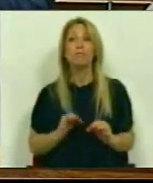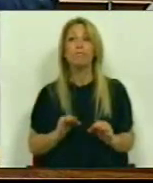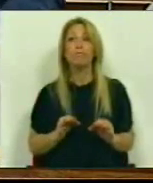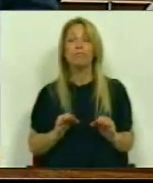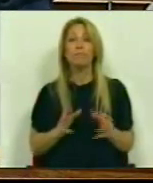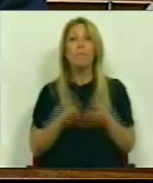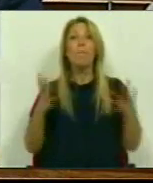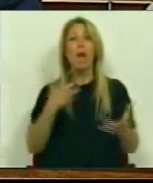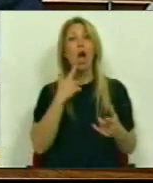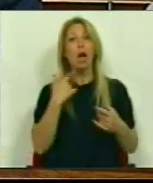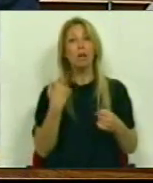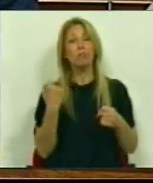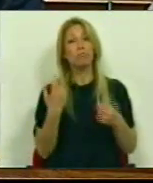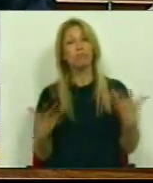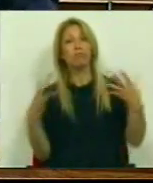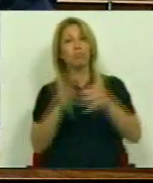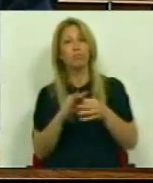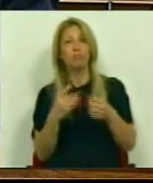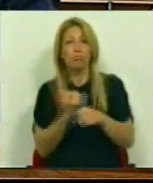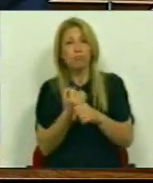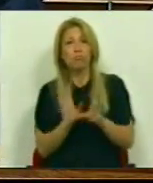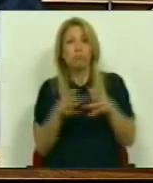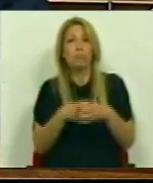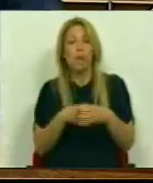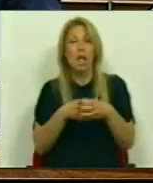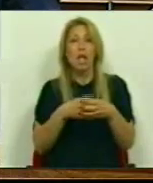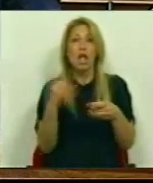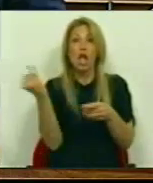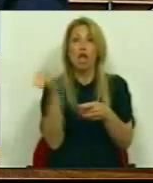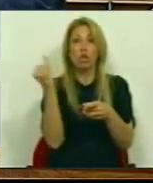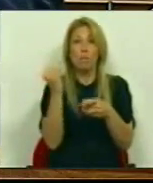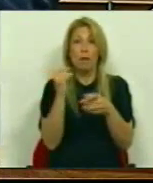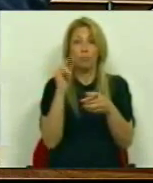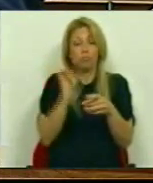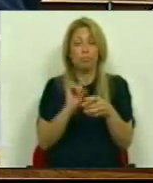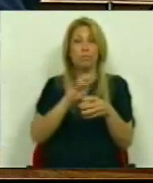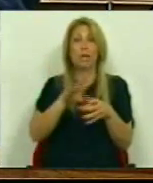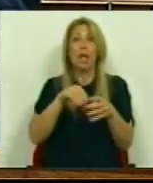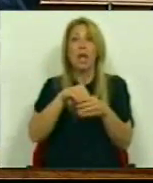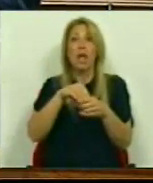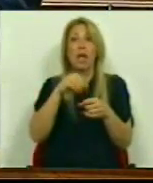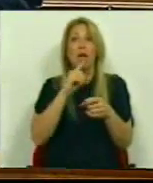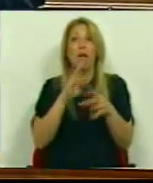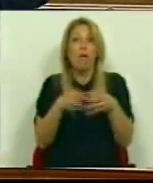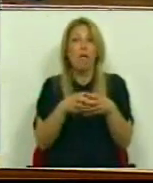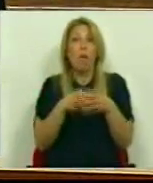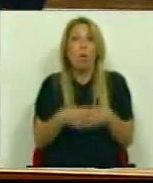maior operacionalização a estes instrumentos de centralização e concentração Um Conselho que fugiu